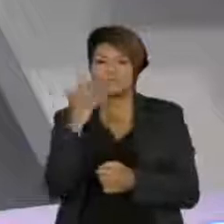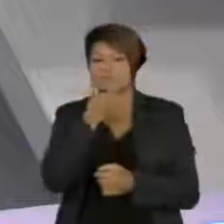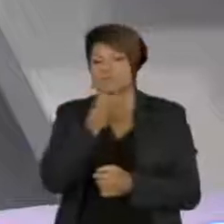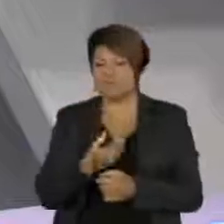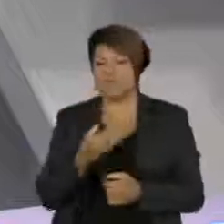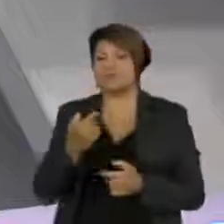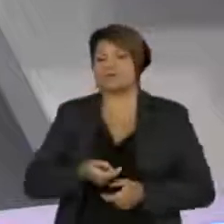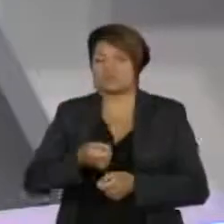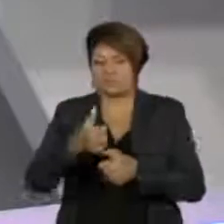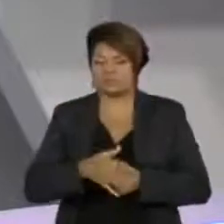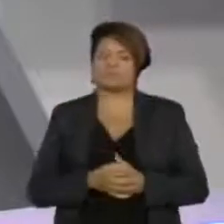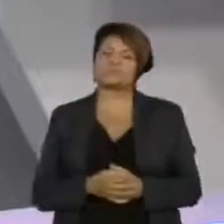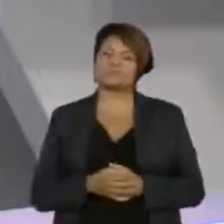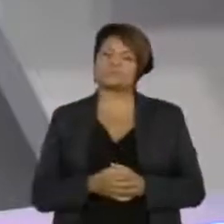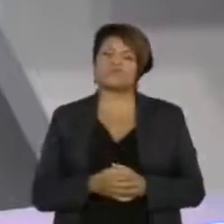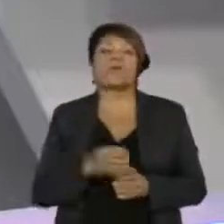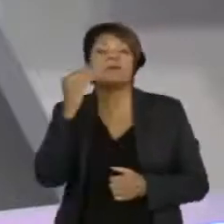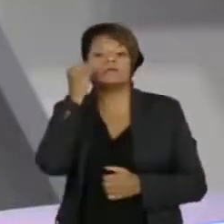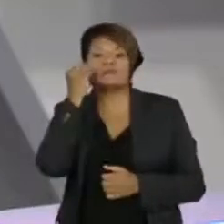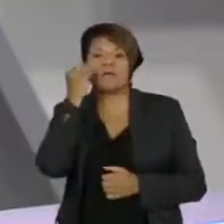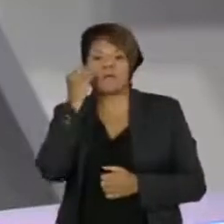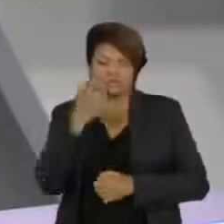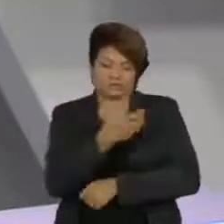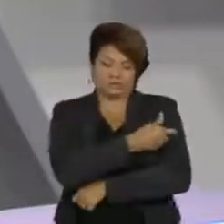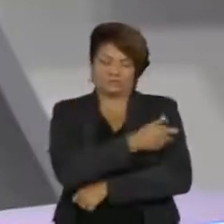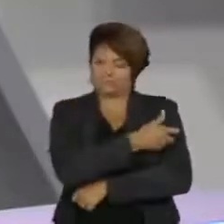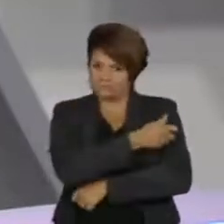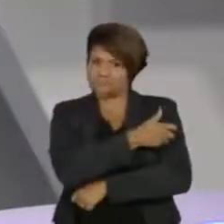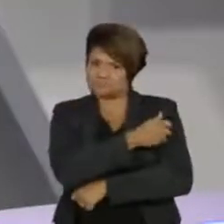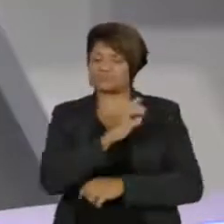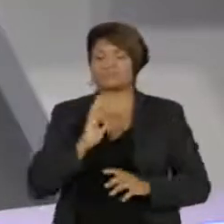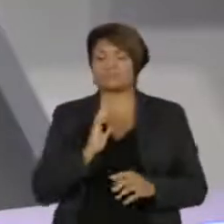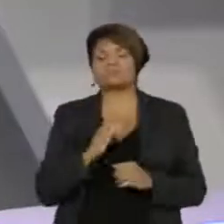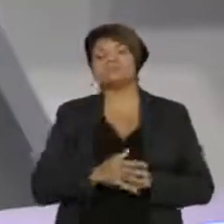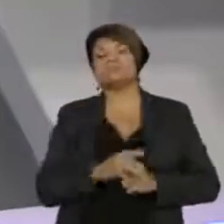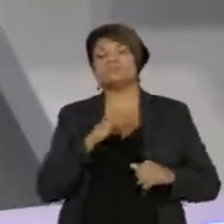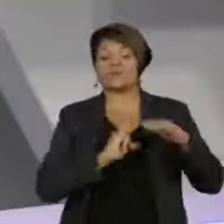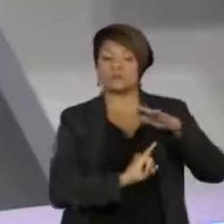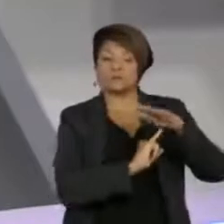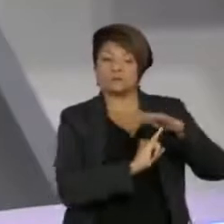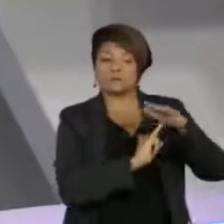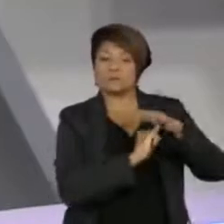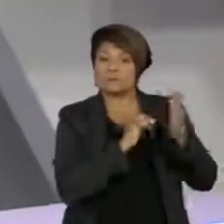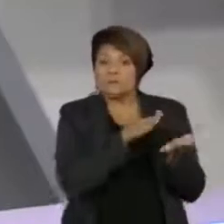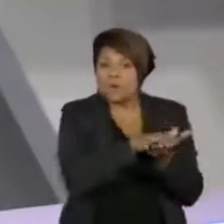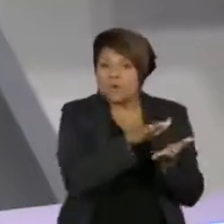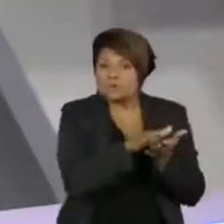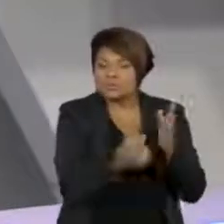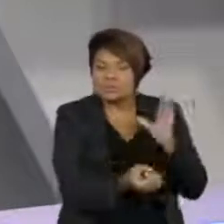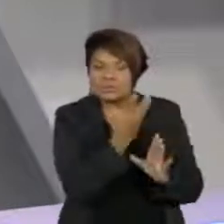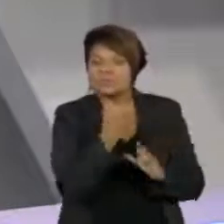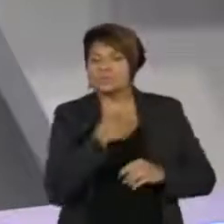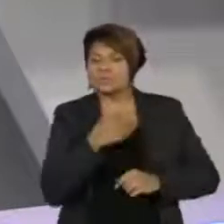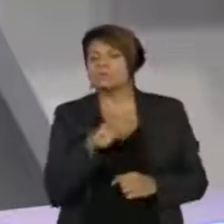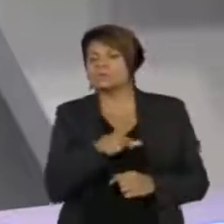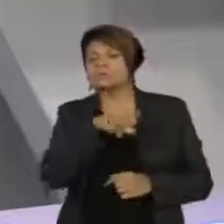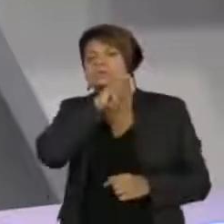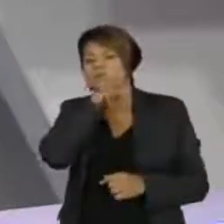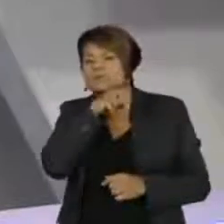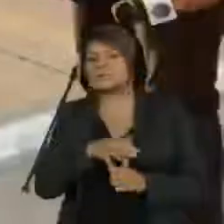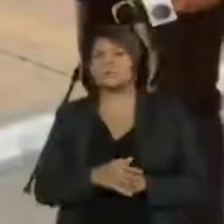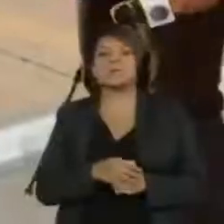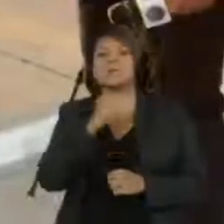Testes da Coronavac indicam que a vacina produzida pelo Instituto Butantan não conseguiu atingir 90% de